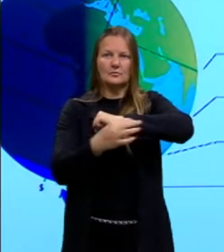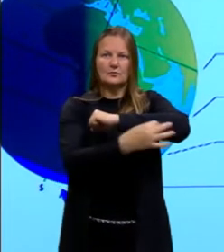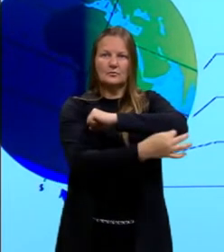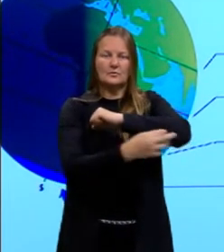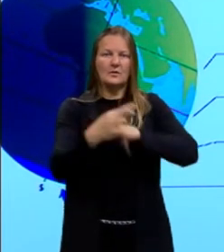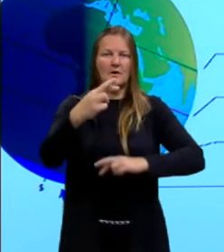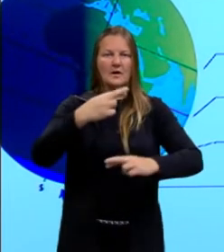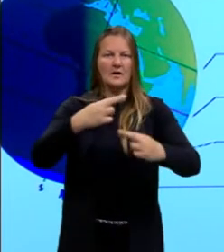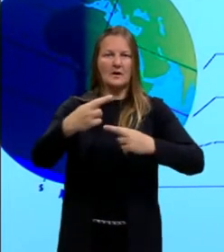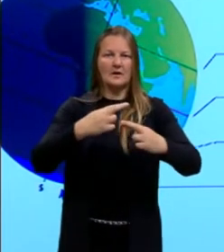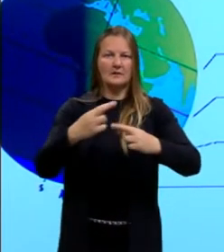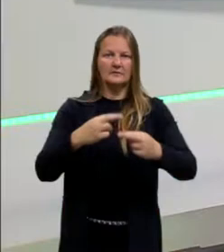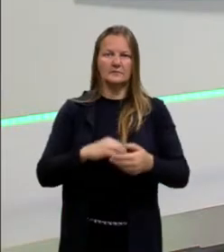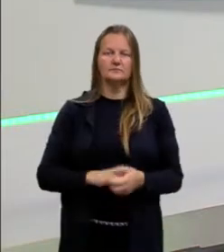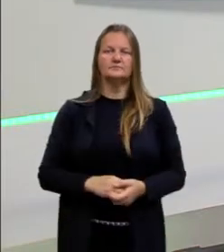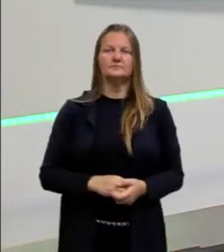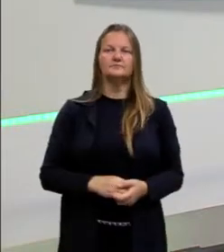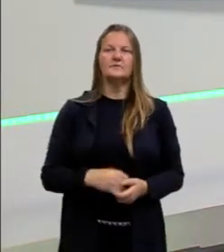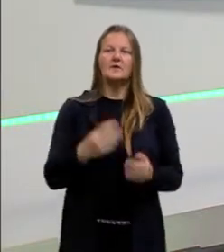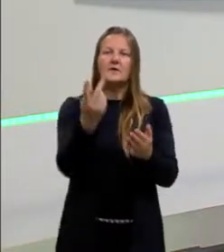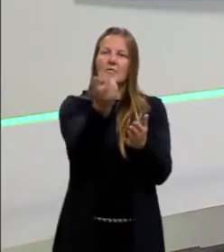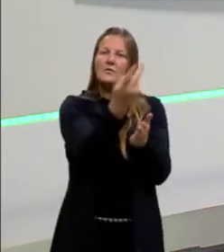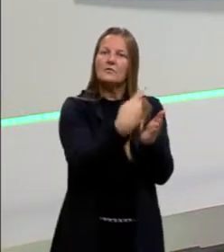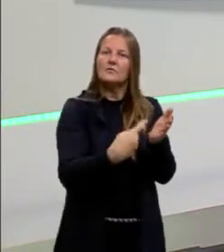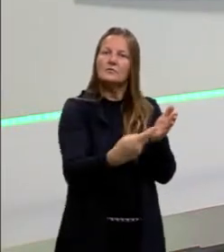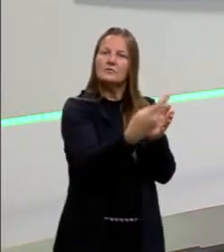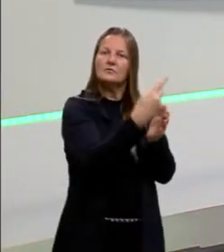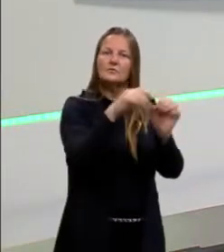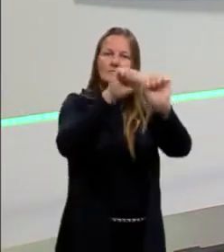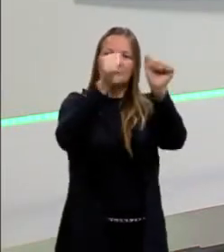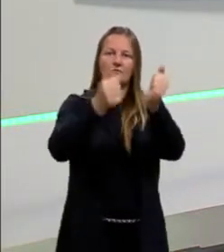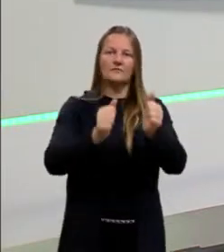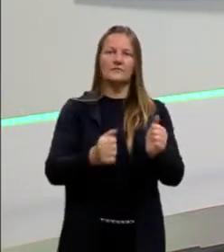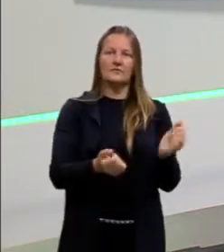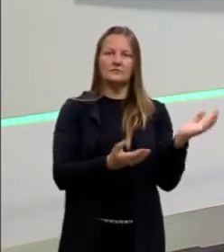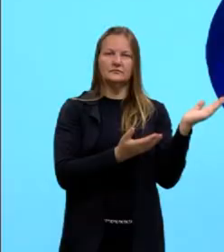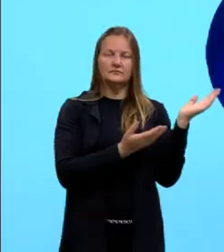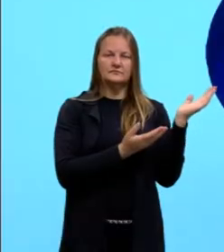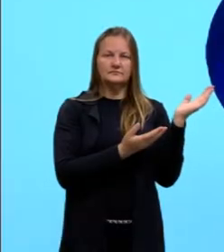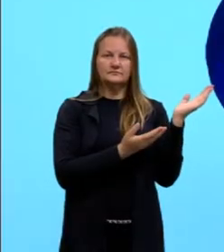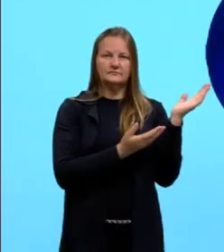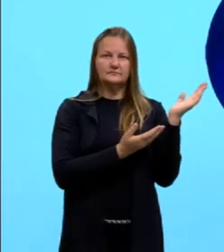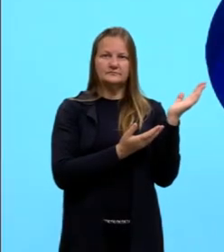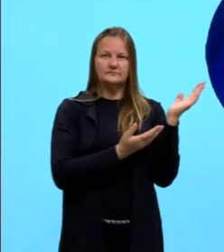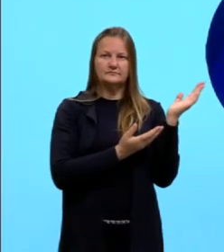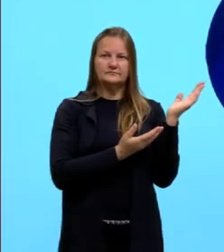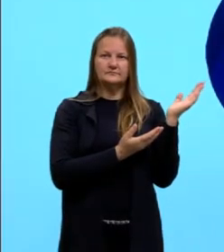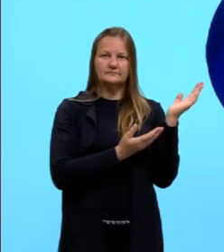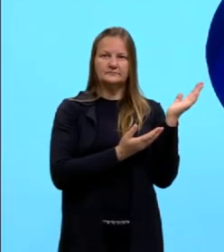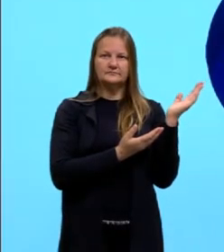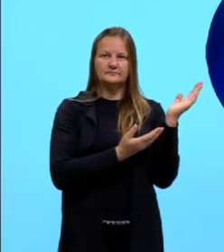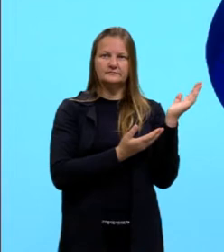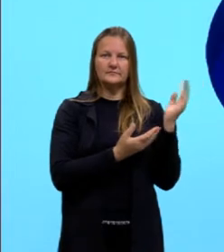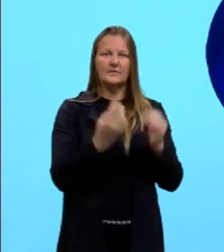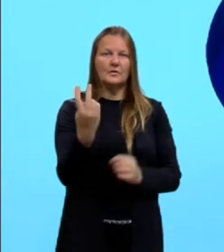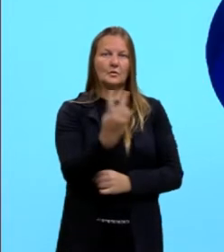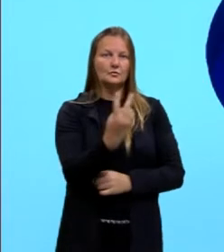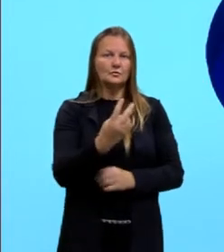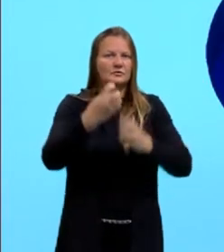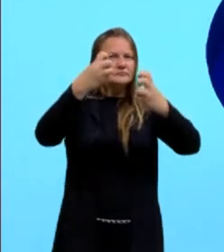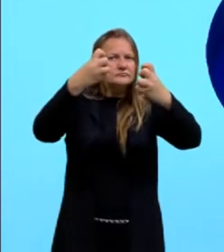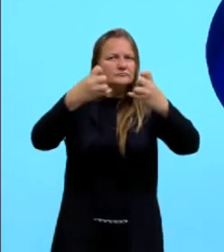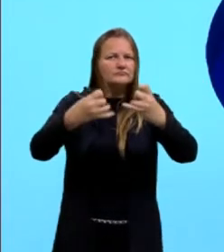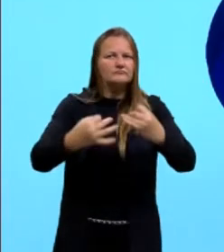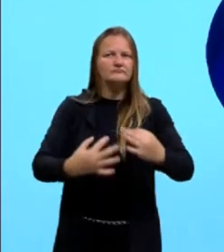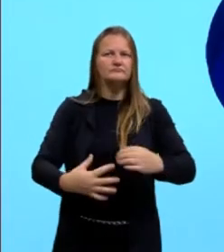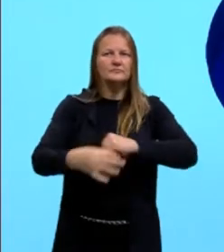Eu trago aqui para vocês as duas imagens, olha, está passando aí para vocês justamente essa imagem bem explicativa, né, sobre a